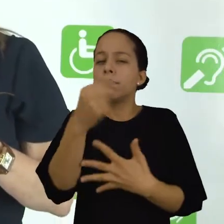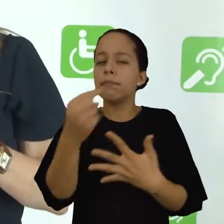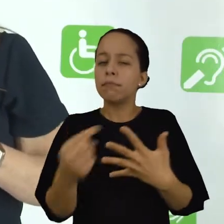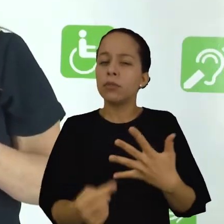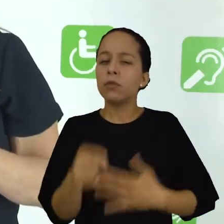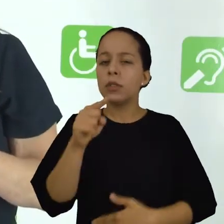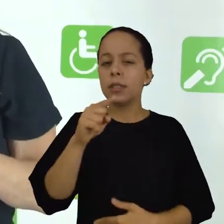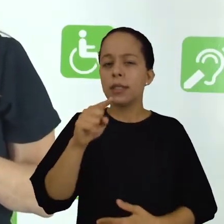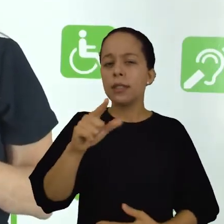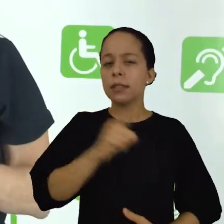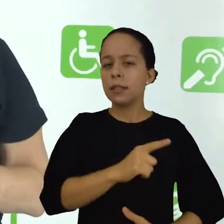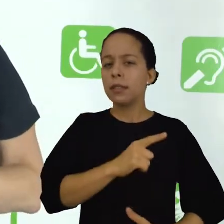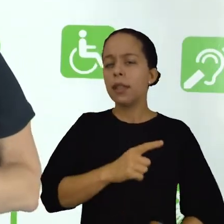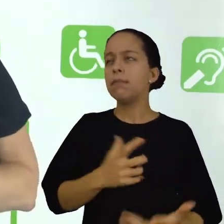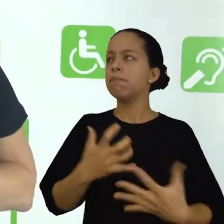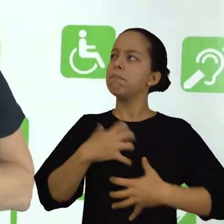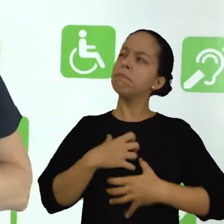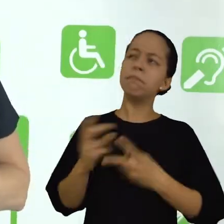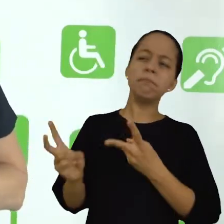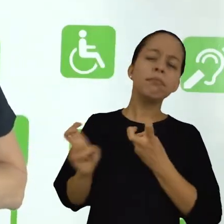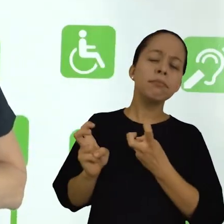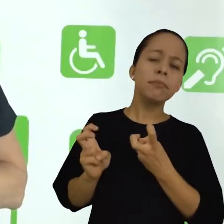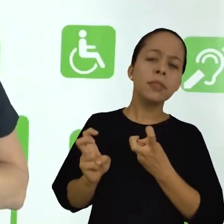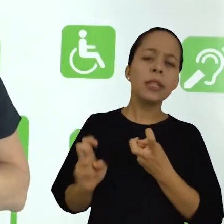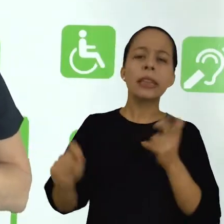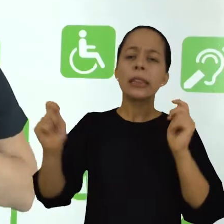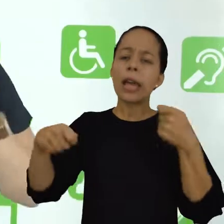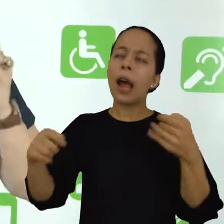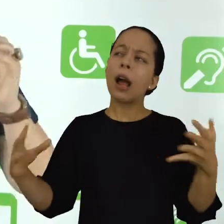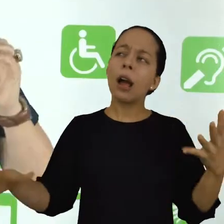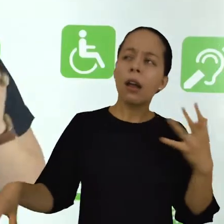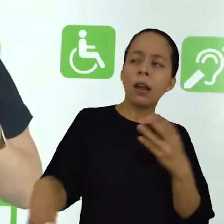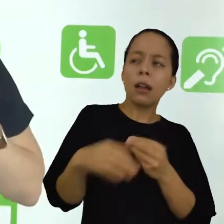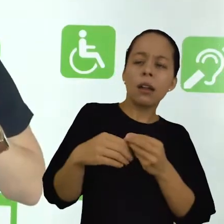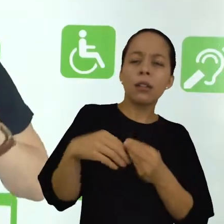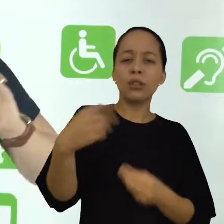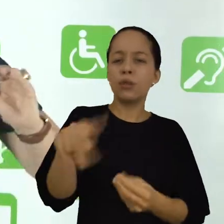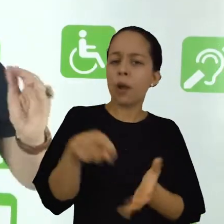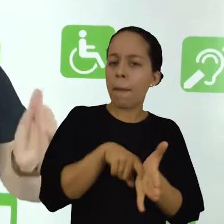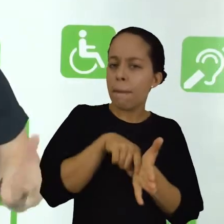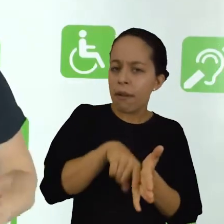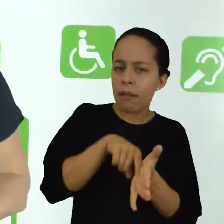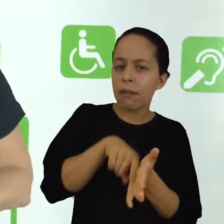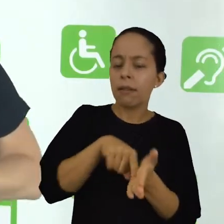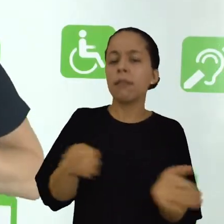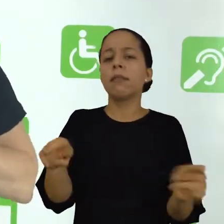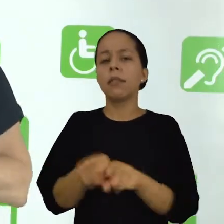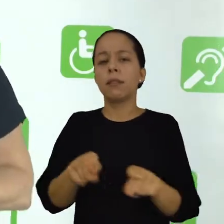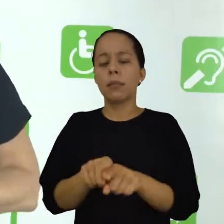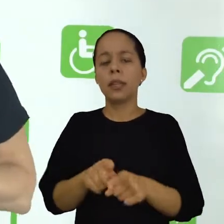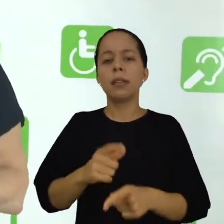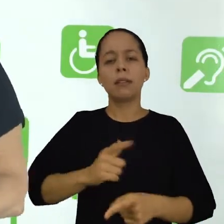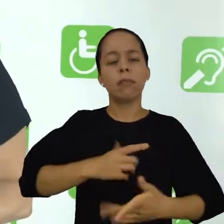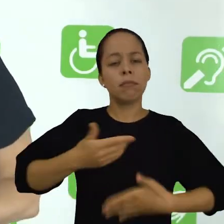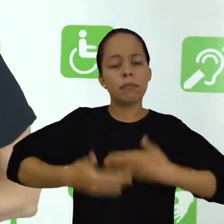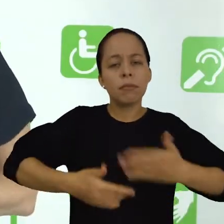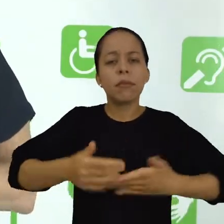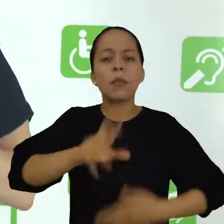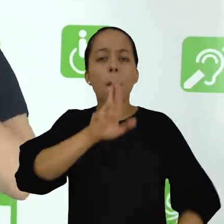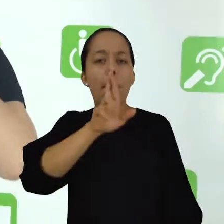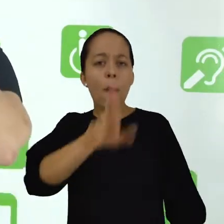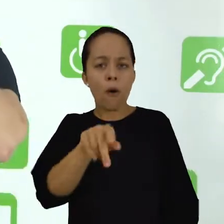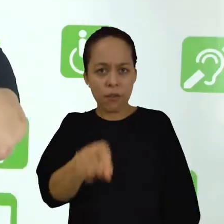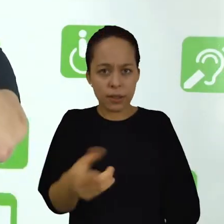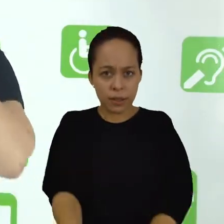que você pode aprofundar em sua pesquisa, que você pode utilizar para fundamentar as conclusões